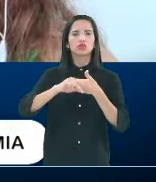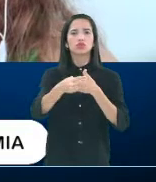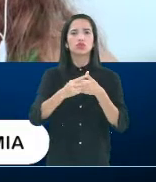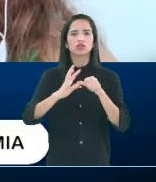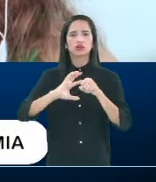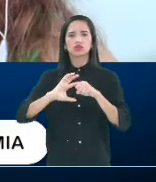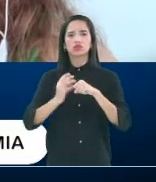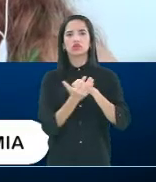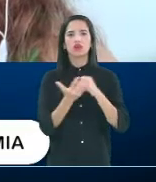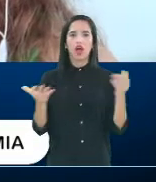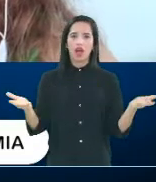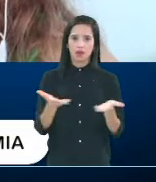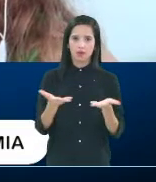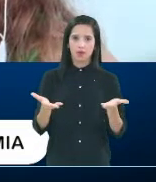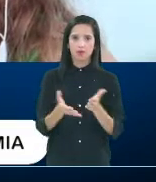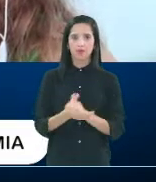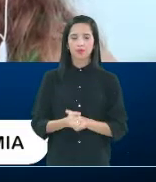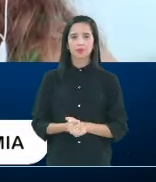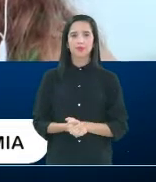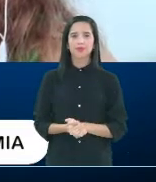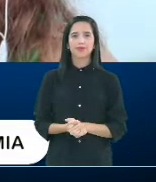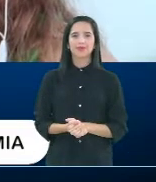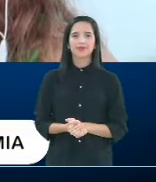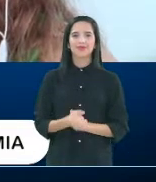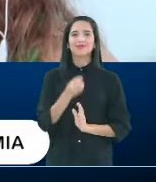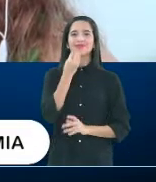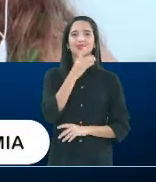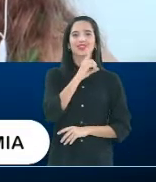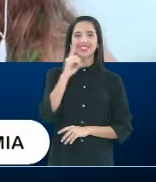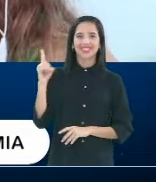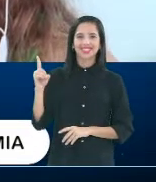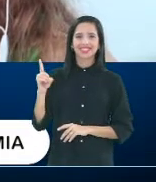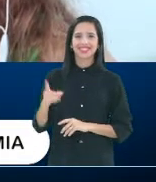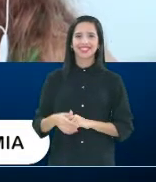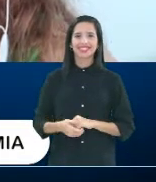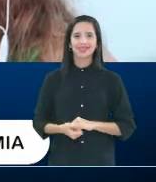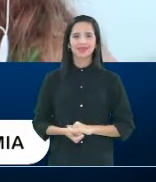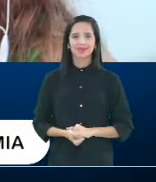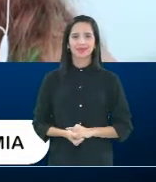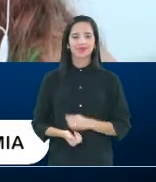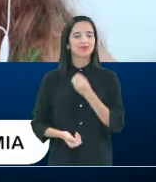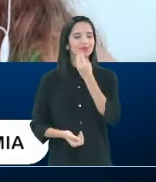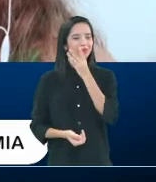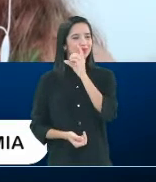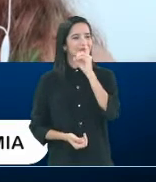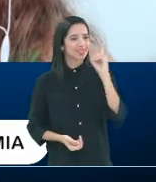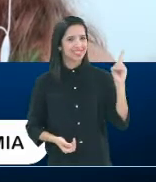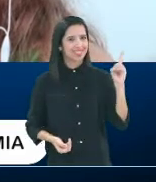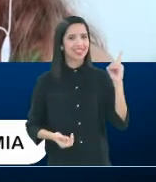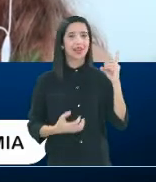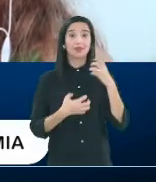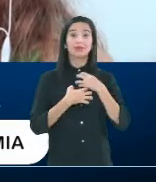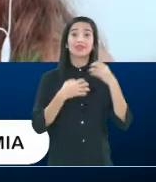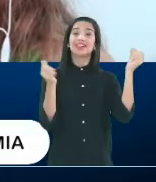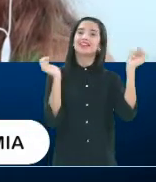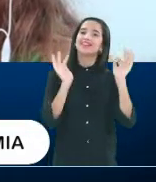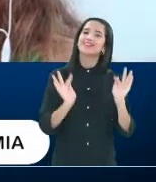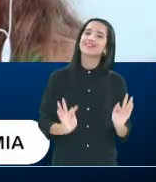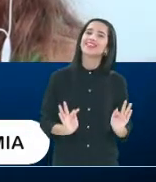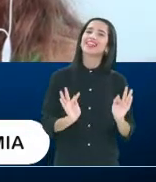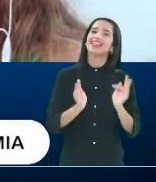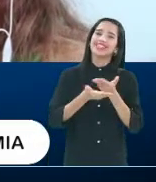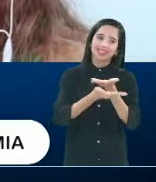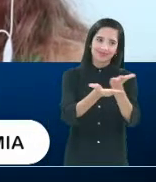pandemia como essa. Bom dia, Adriana. Bom dia, é um prazer atender